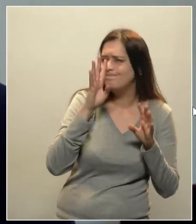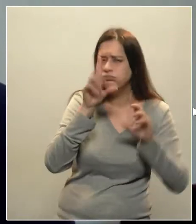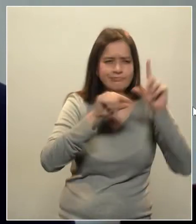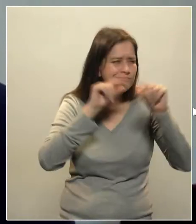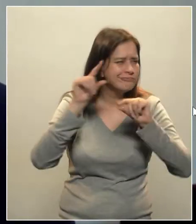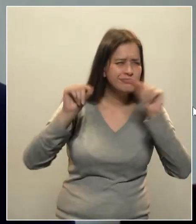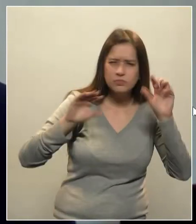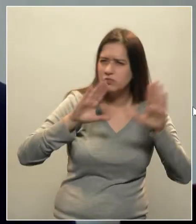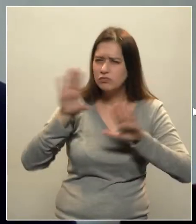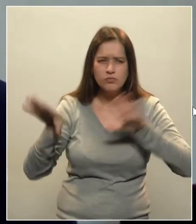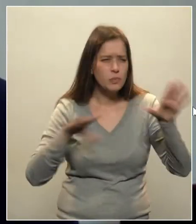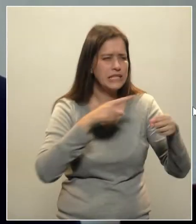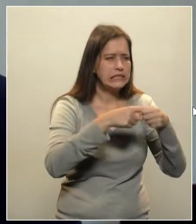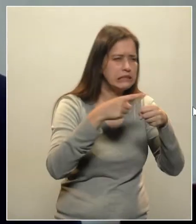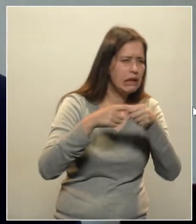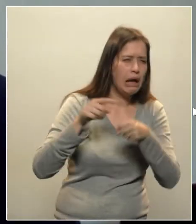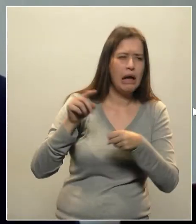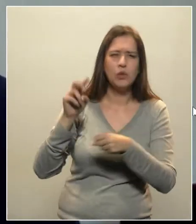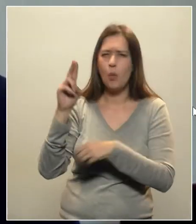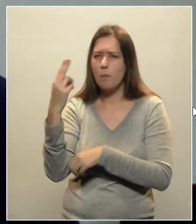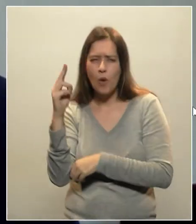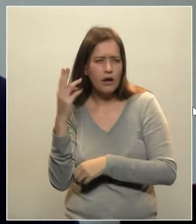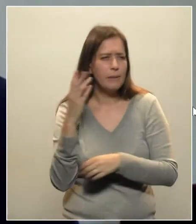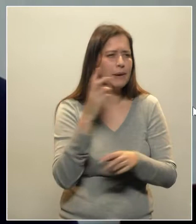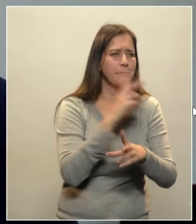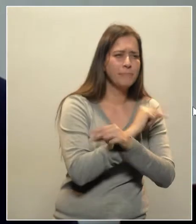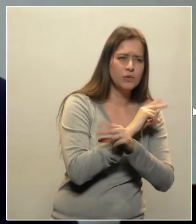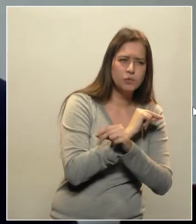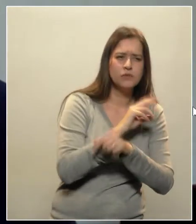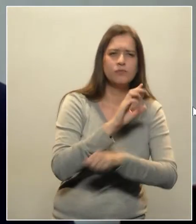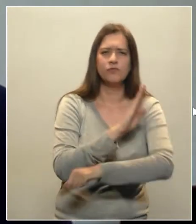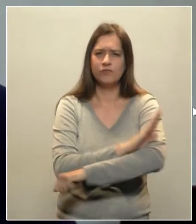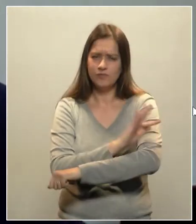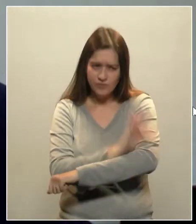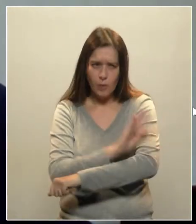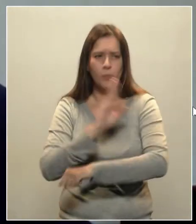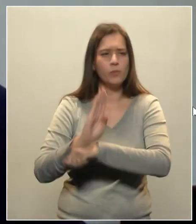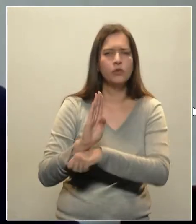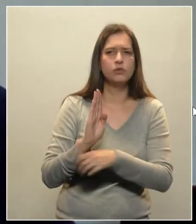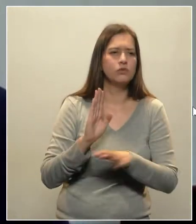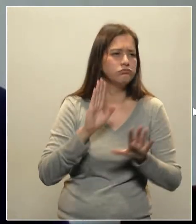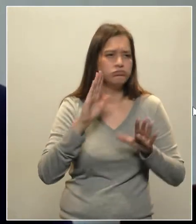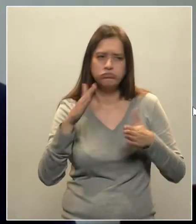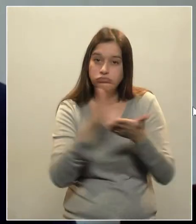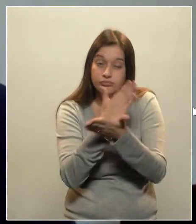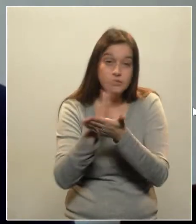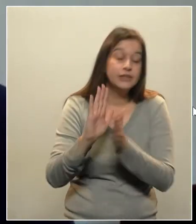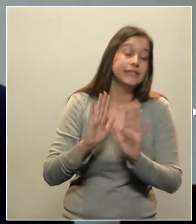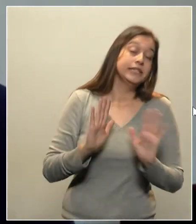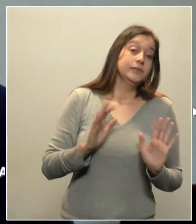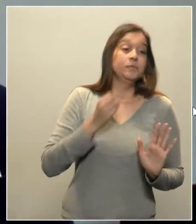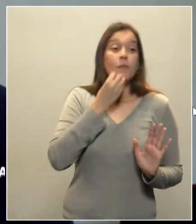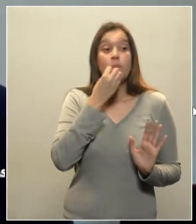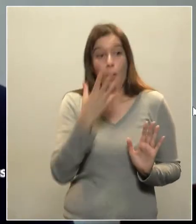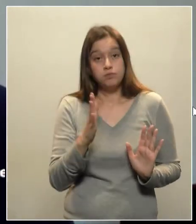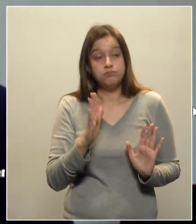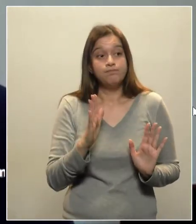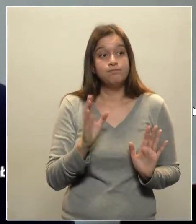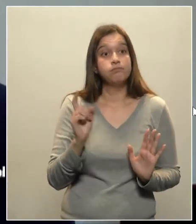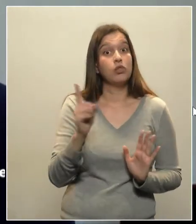Umarama, como Pato Branco, como Francisco Beltrão. Bom, isto preocupa,